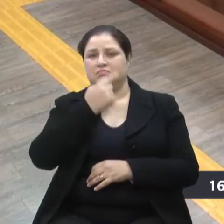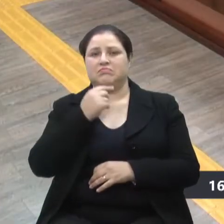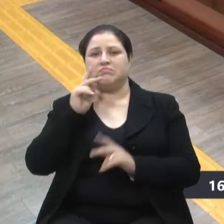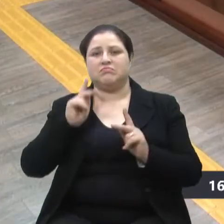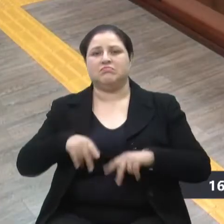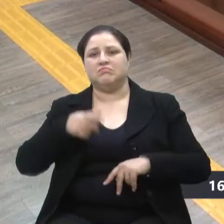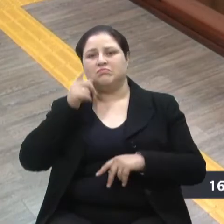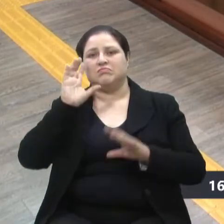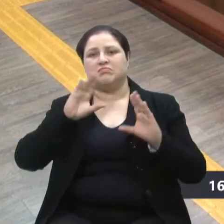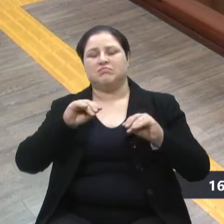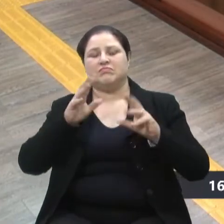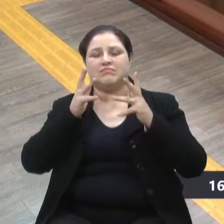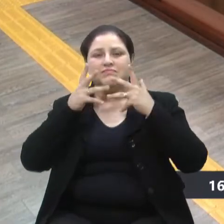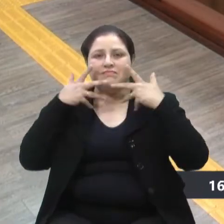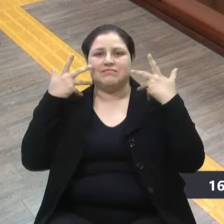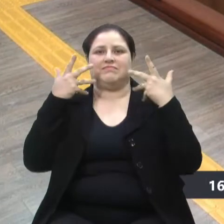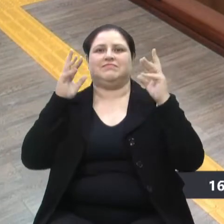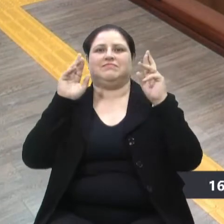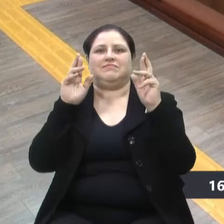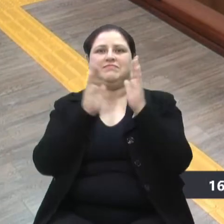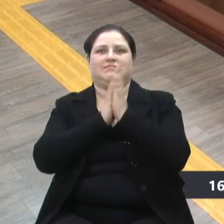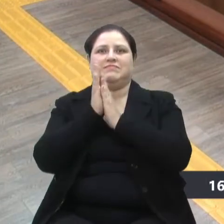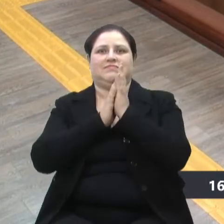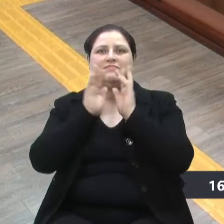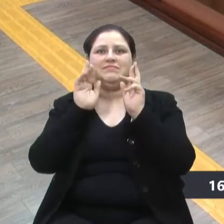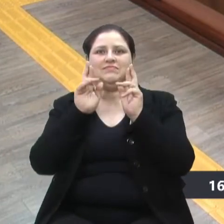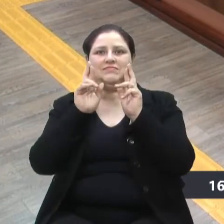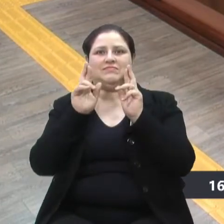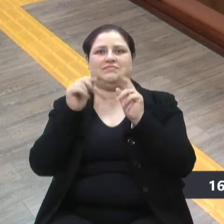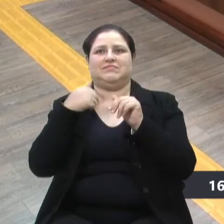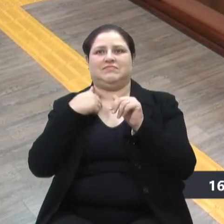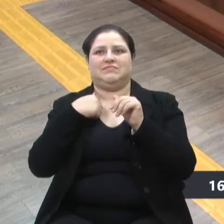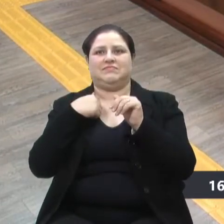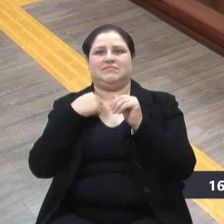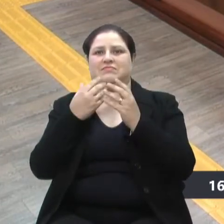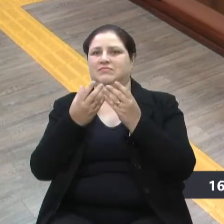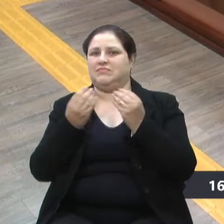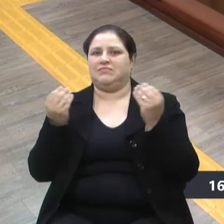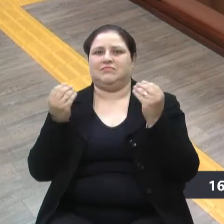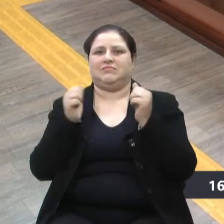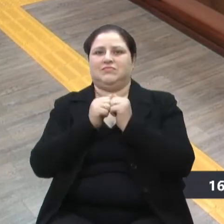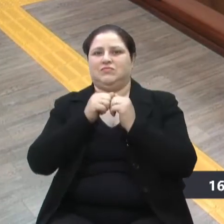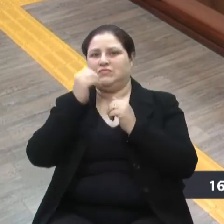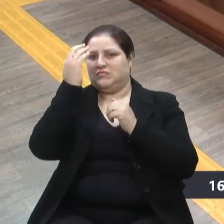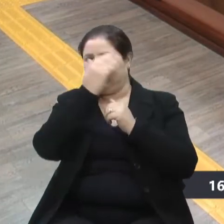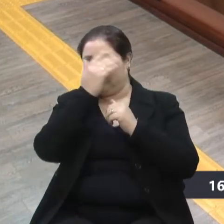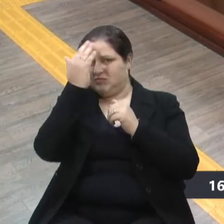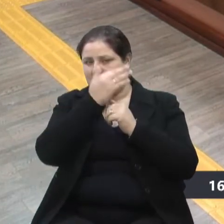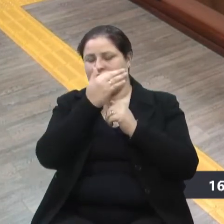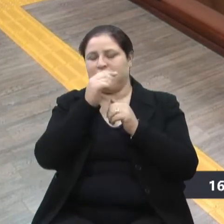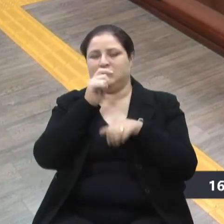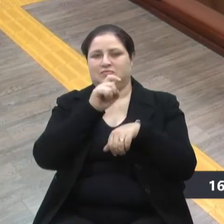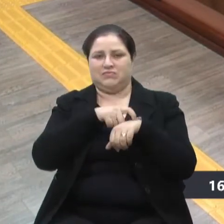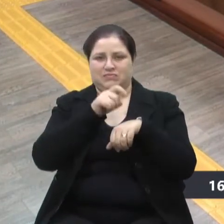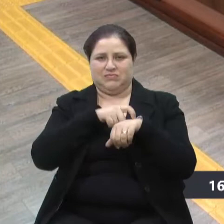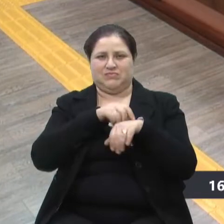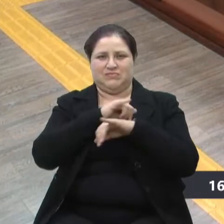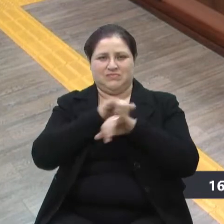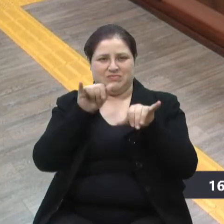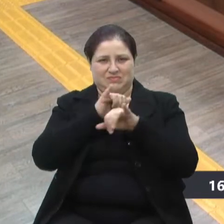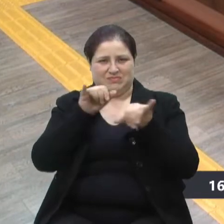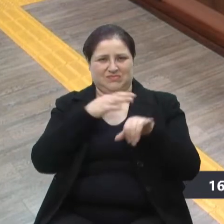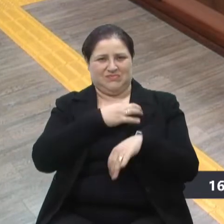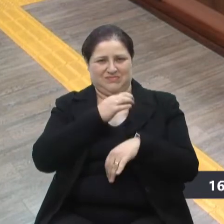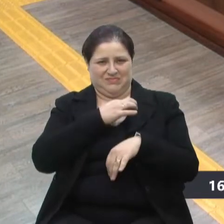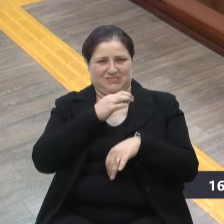ontem de noite, muita alegria, muita esperança, caminhei muito junto com o prefeito Adiló na campanha, e